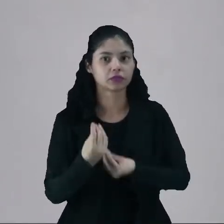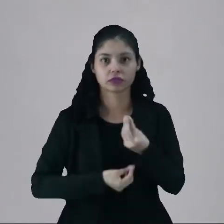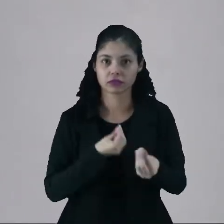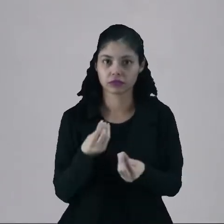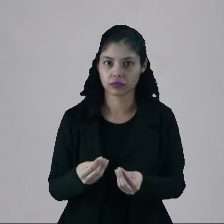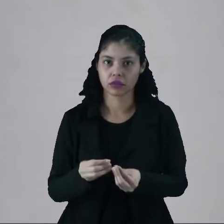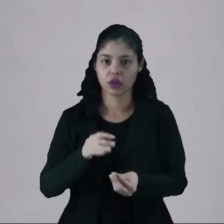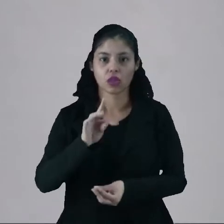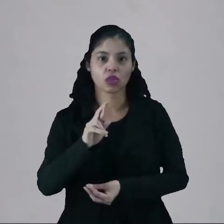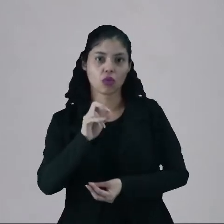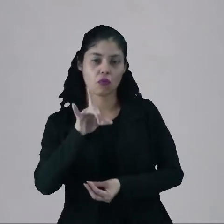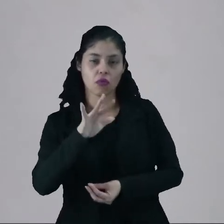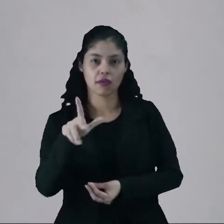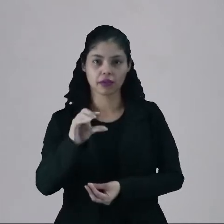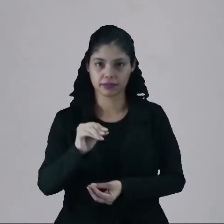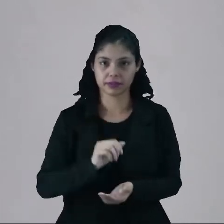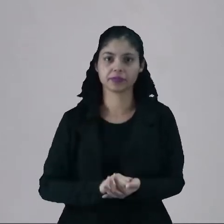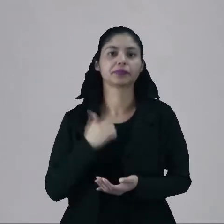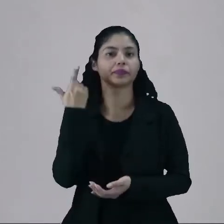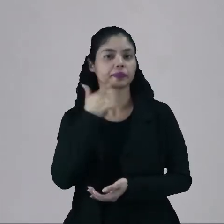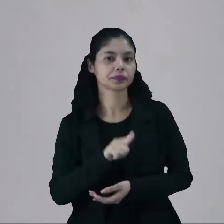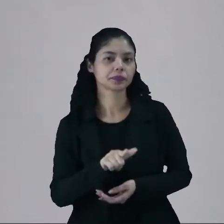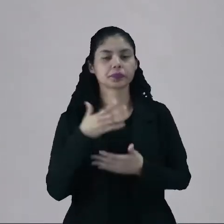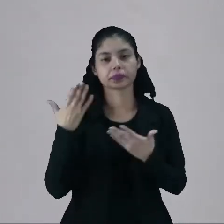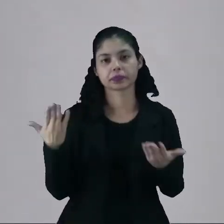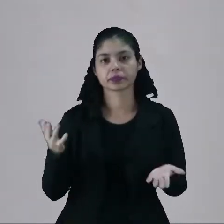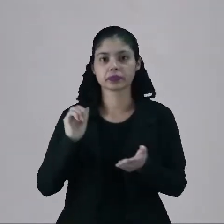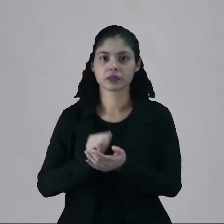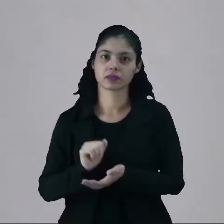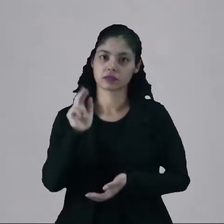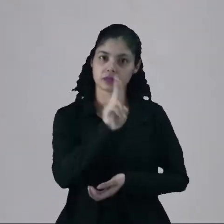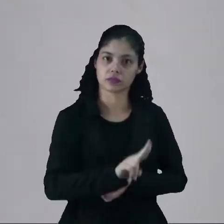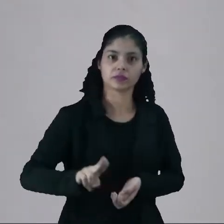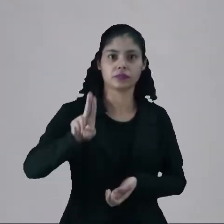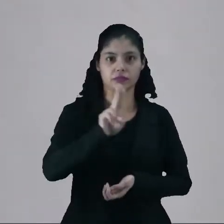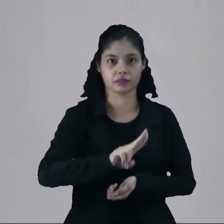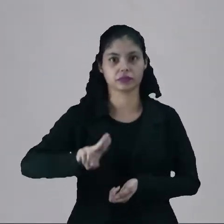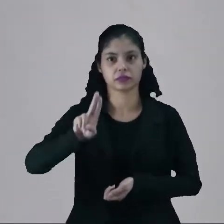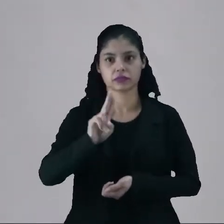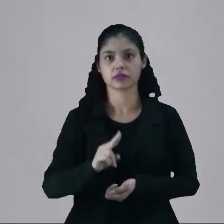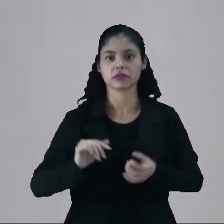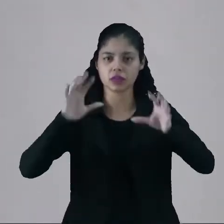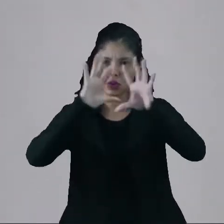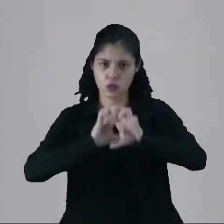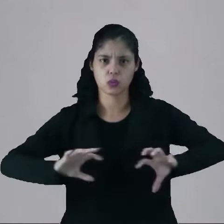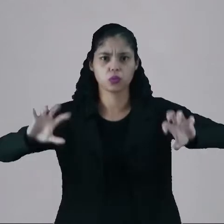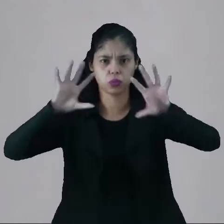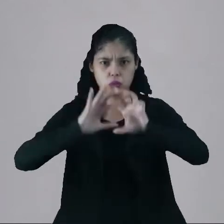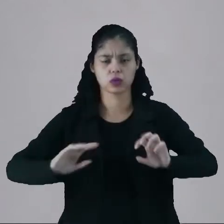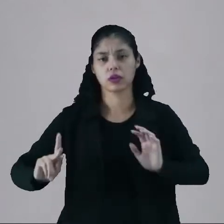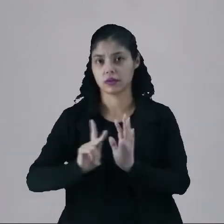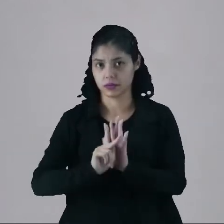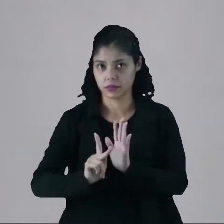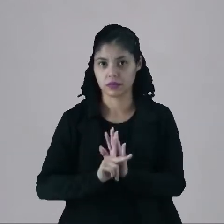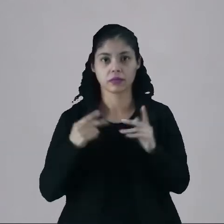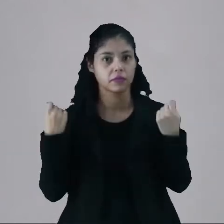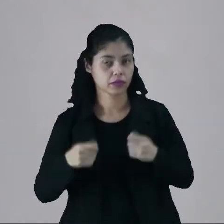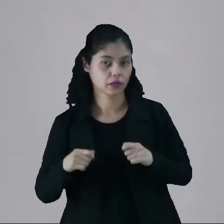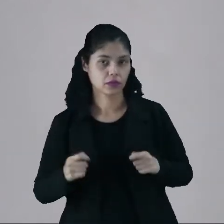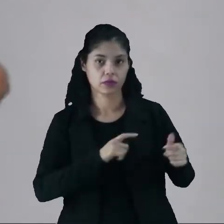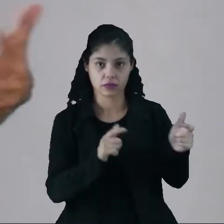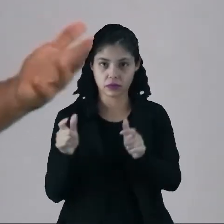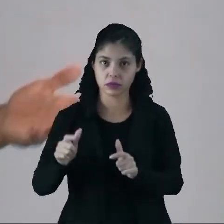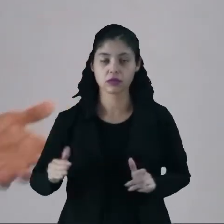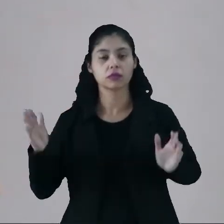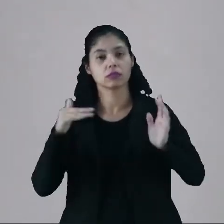inclusive tubulações, você consegue então, inclusive, canalizar gás natural, dependendo da necessidade do